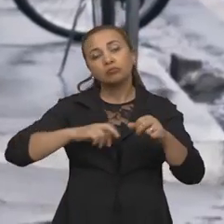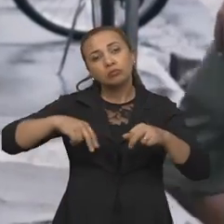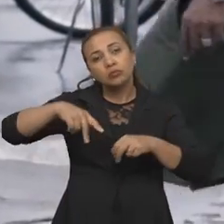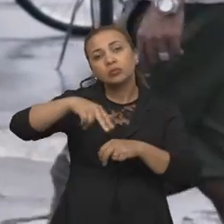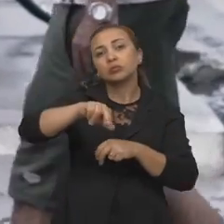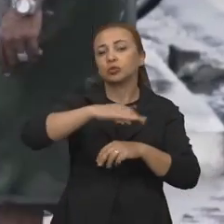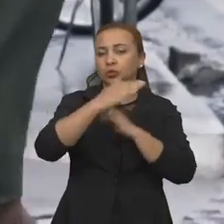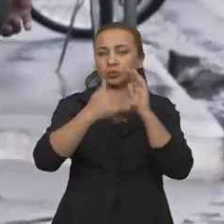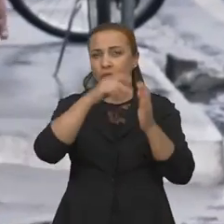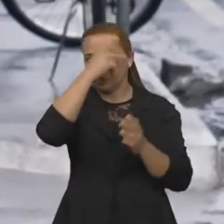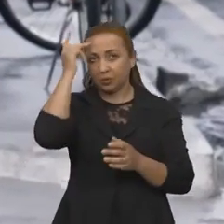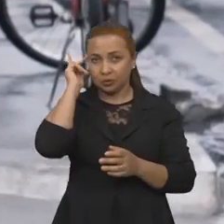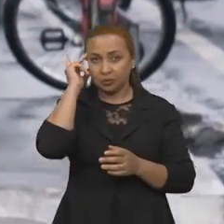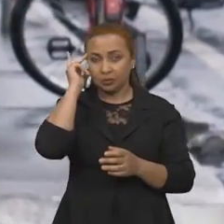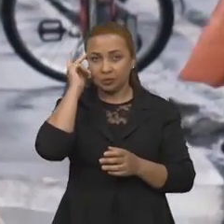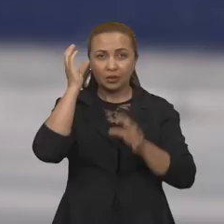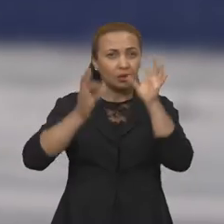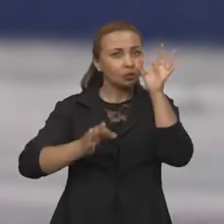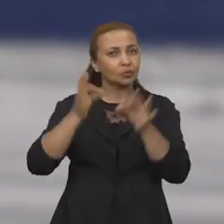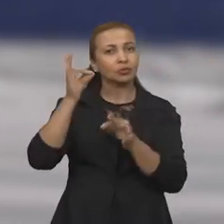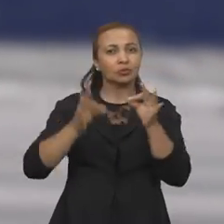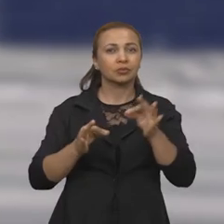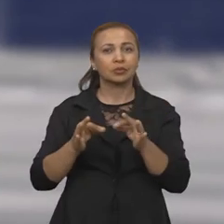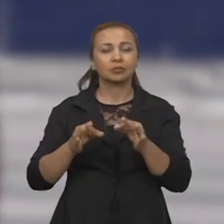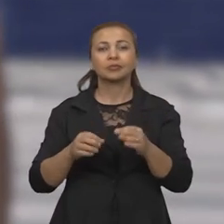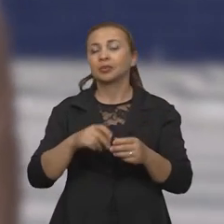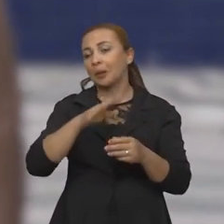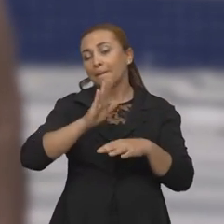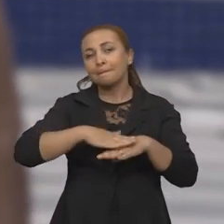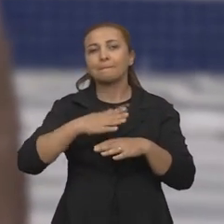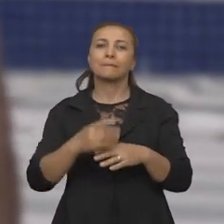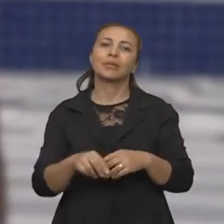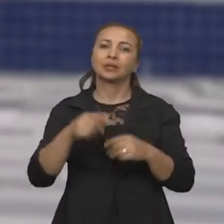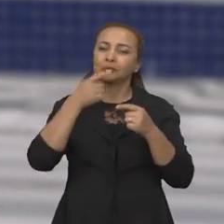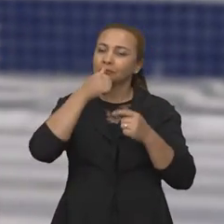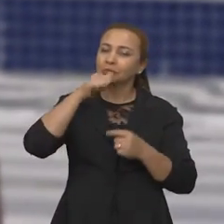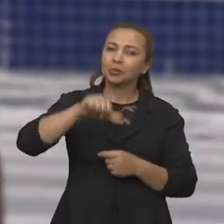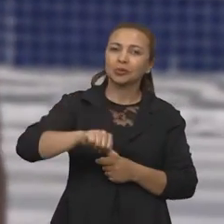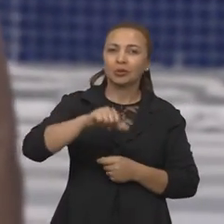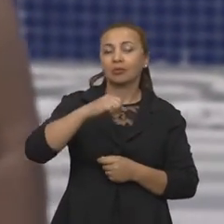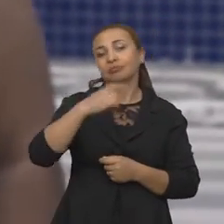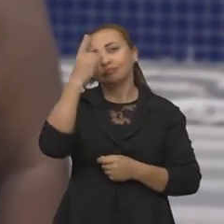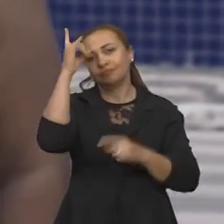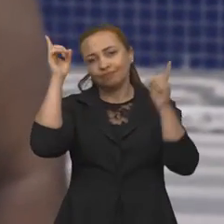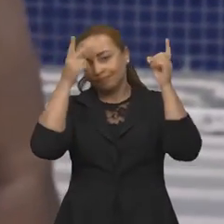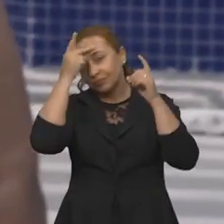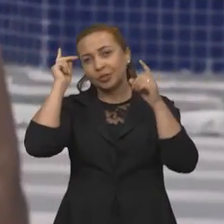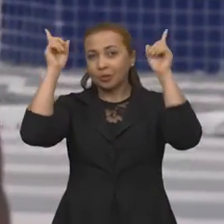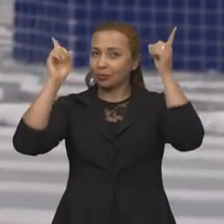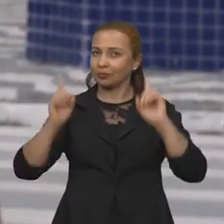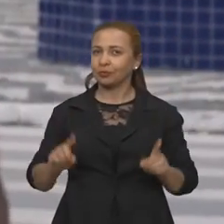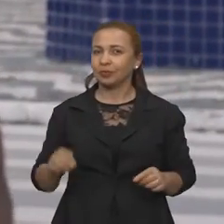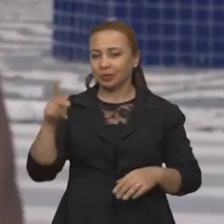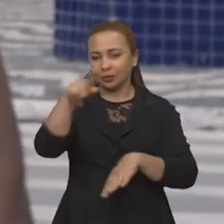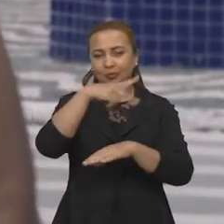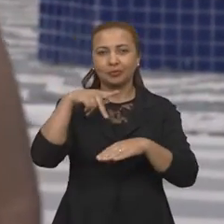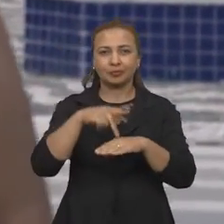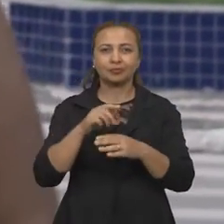todas as pessoas. E são justamente esses os vilões para as pessoas com deficiência no país.